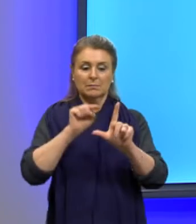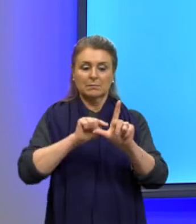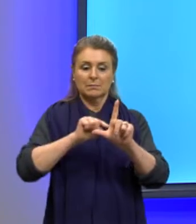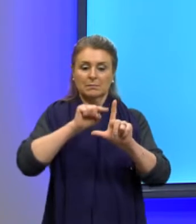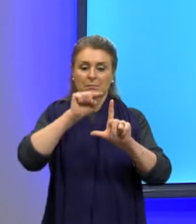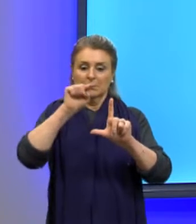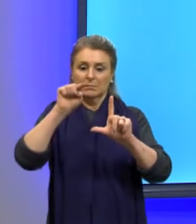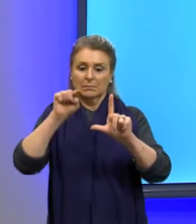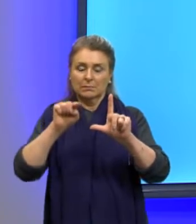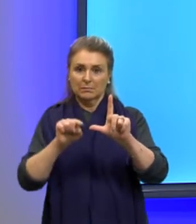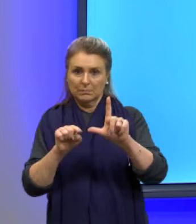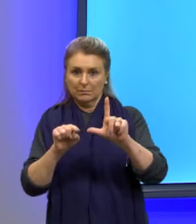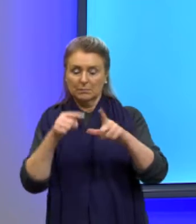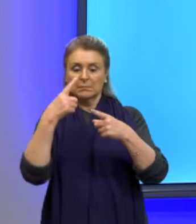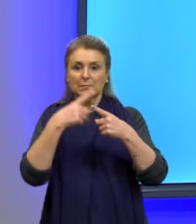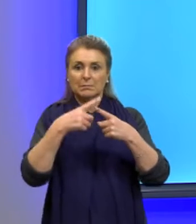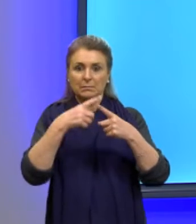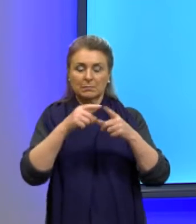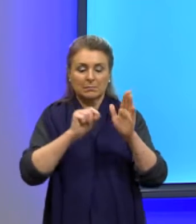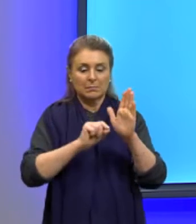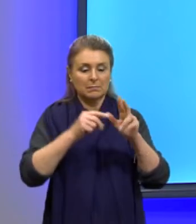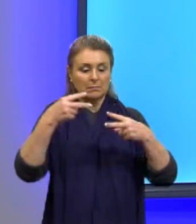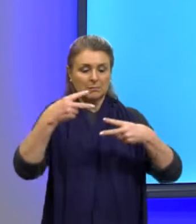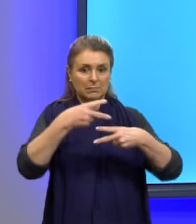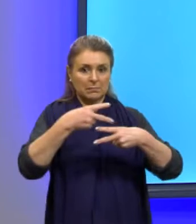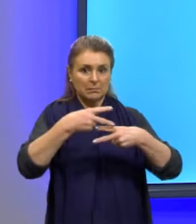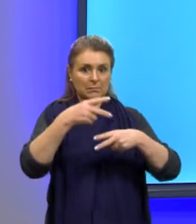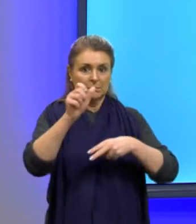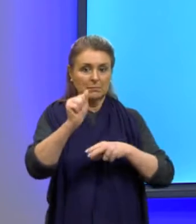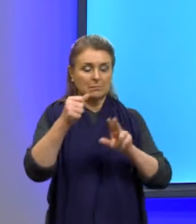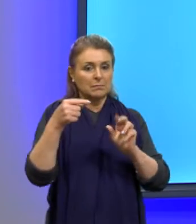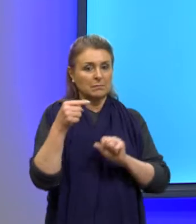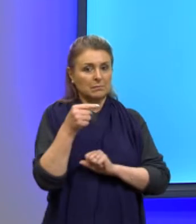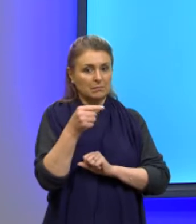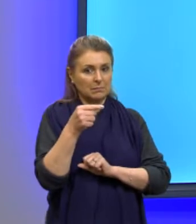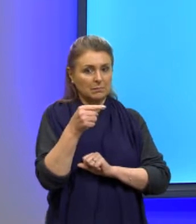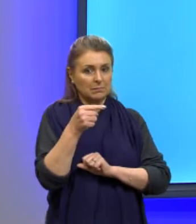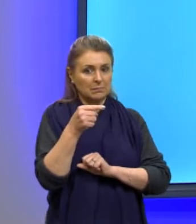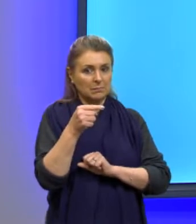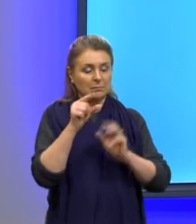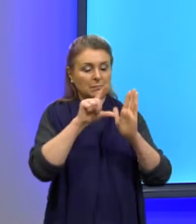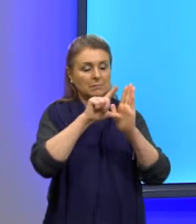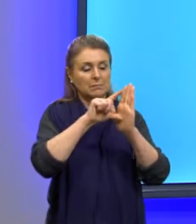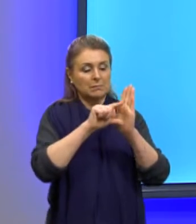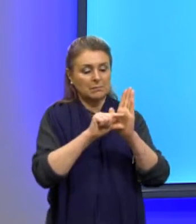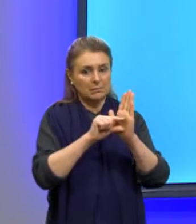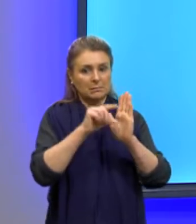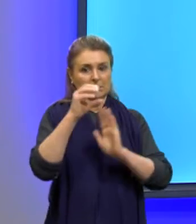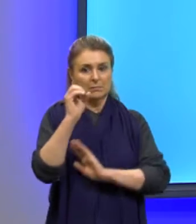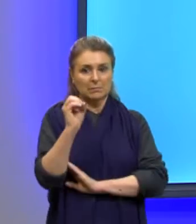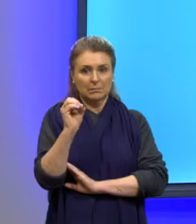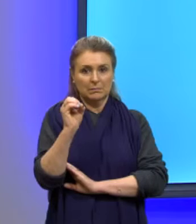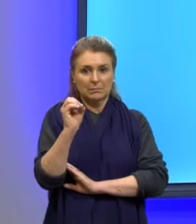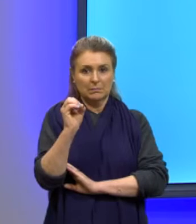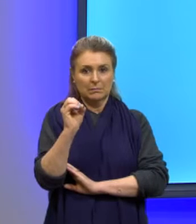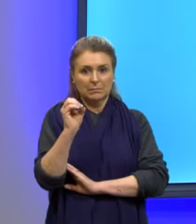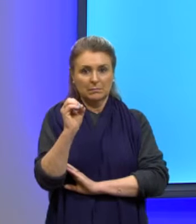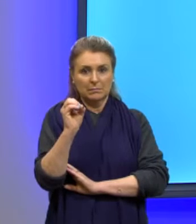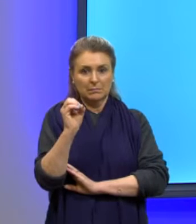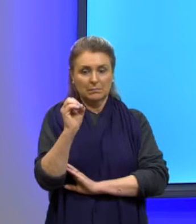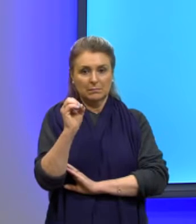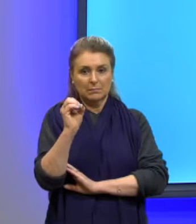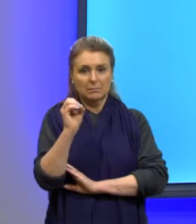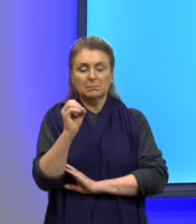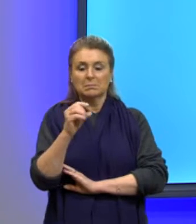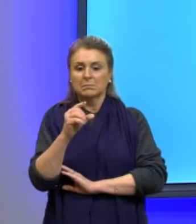voltada para baixo, é porque o coeficiente A é negativo, ou seja, é menor que zero. E aí, então,